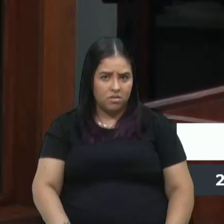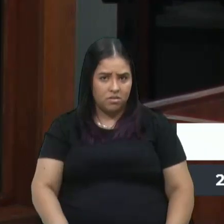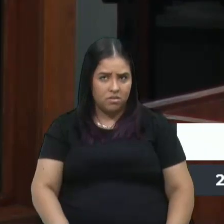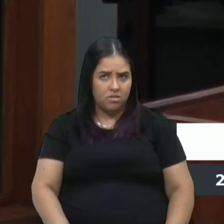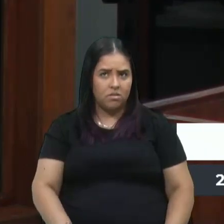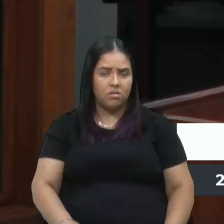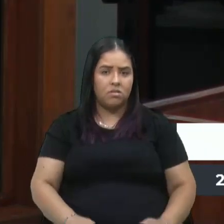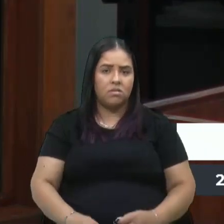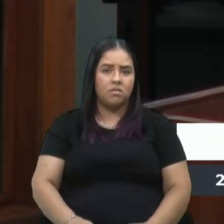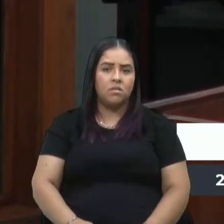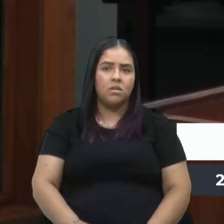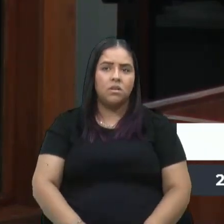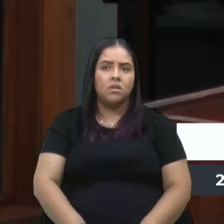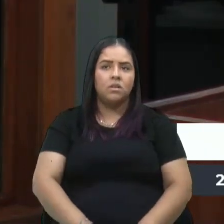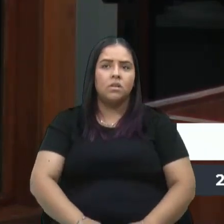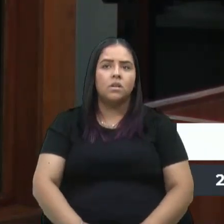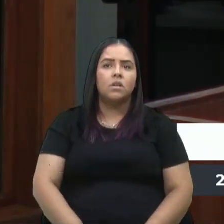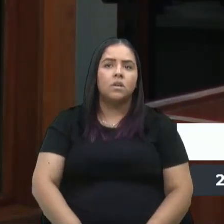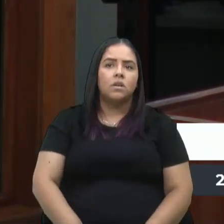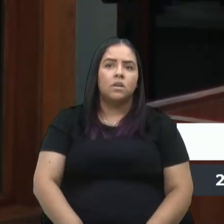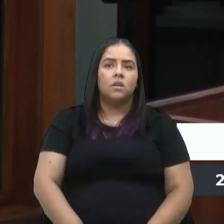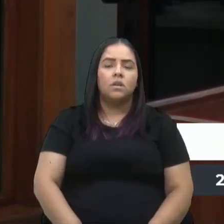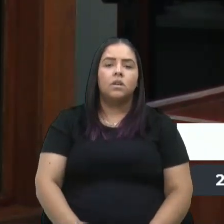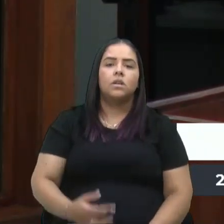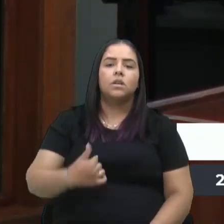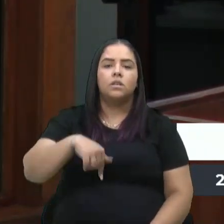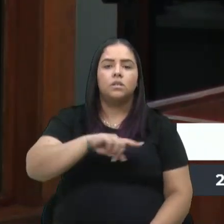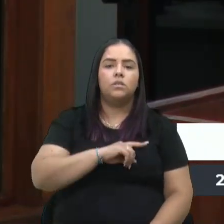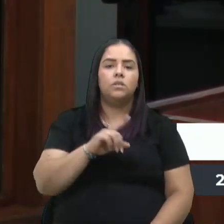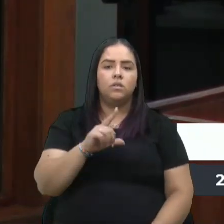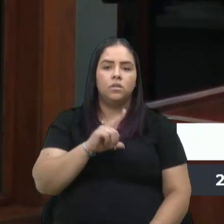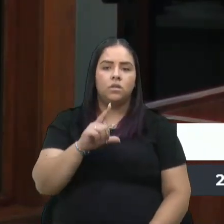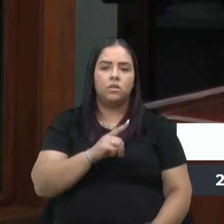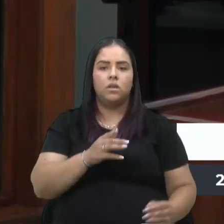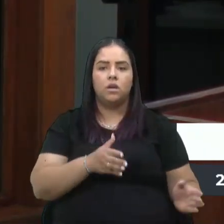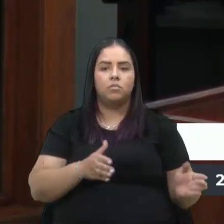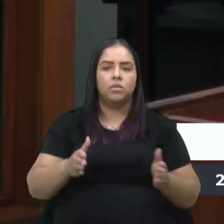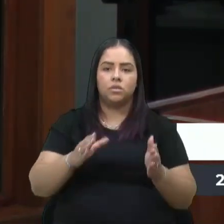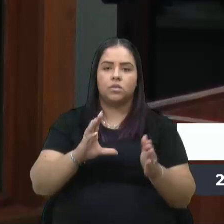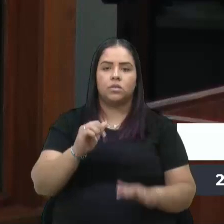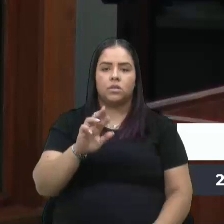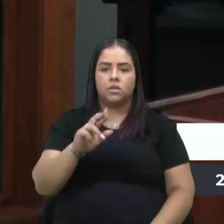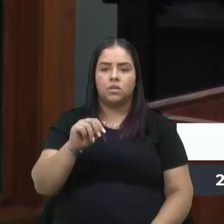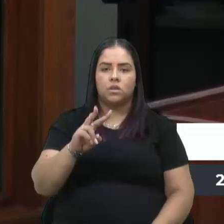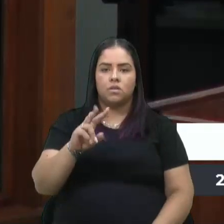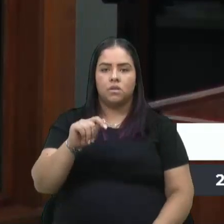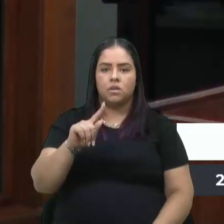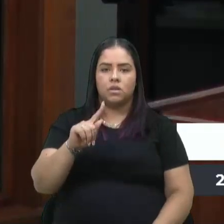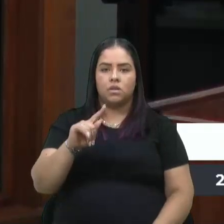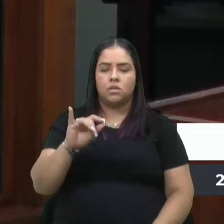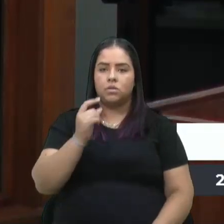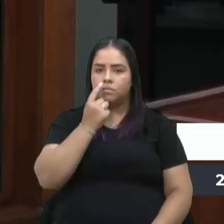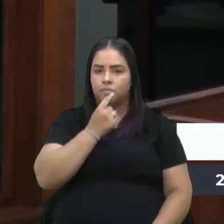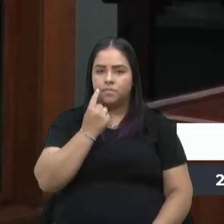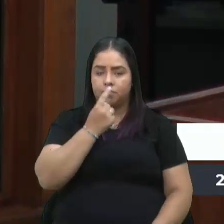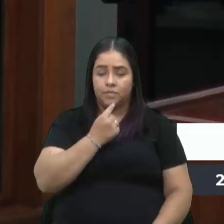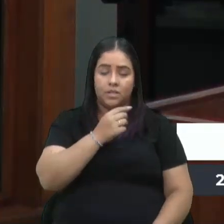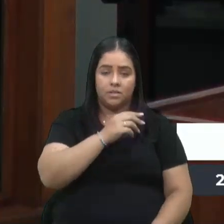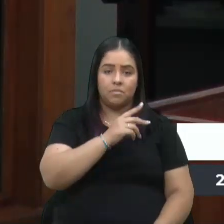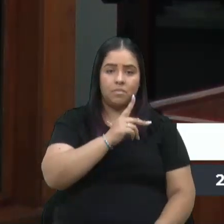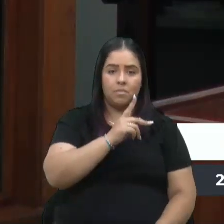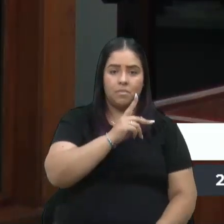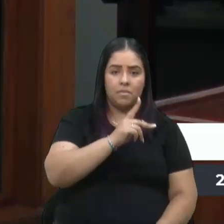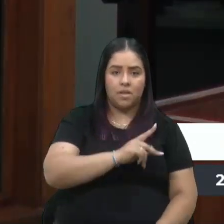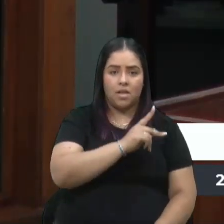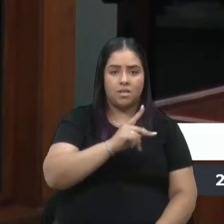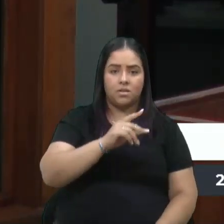E que ninguém sabe? Nós temos os caminhos de Caravaggio? Nós temos os caminhos do Padre Schiavo? É